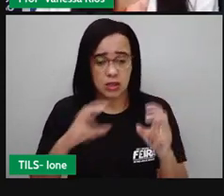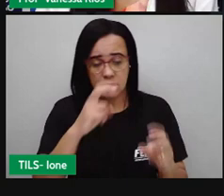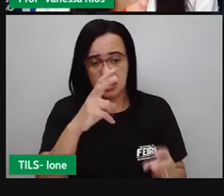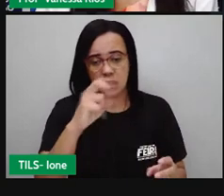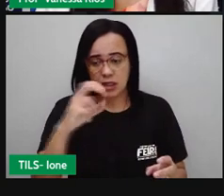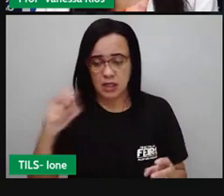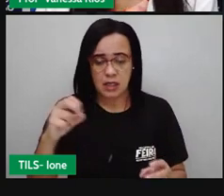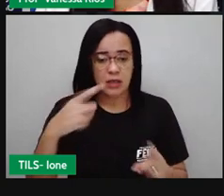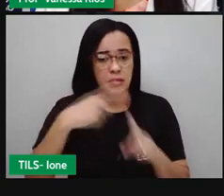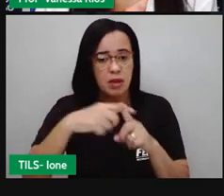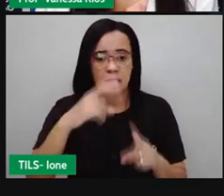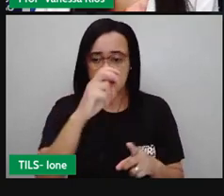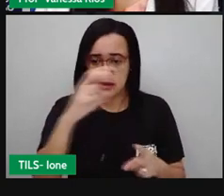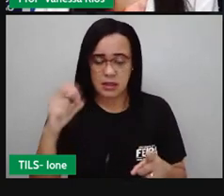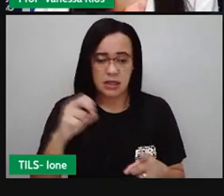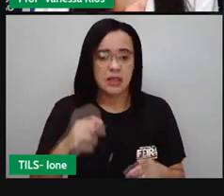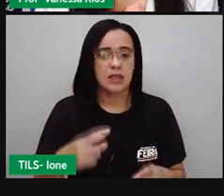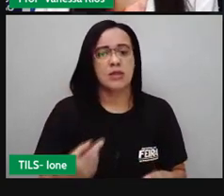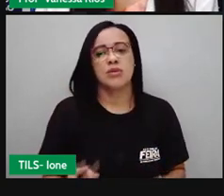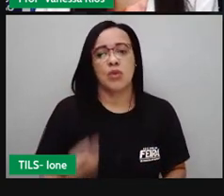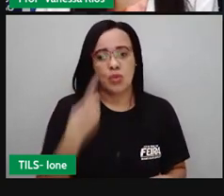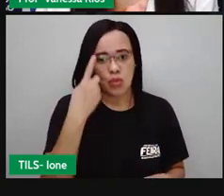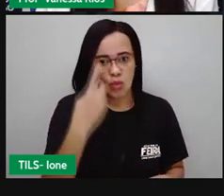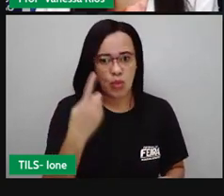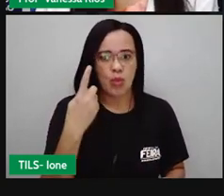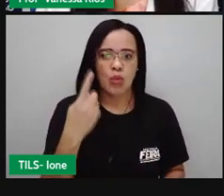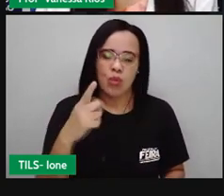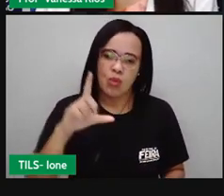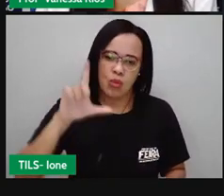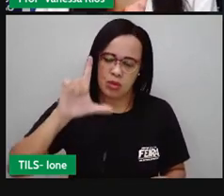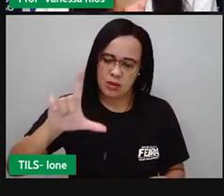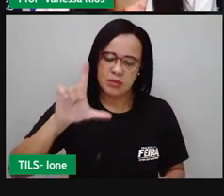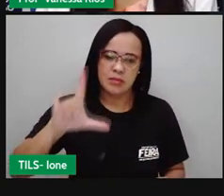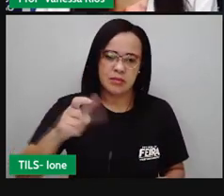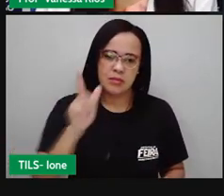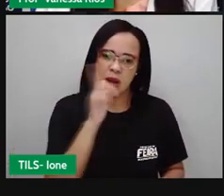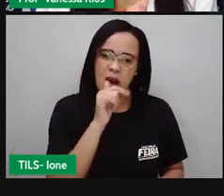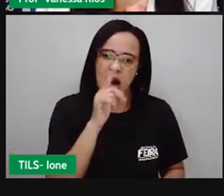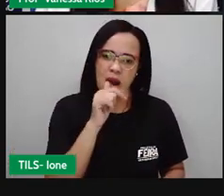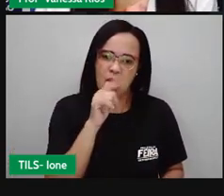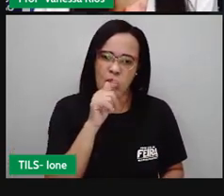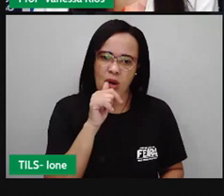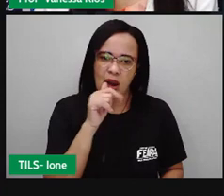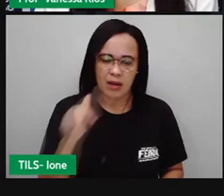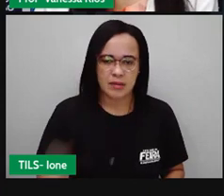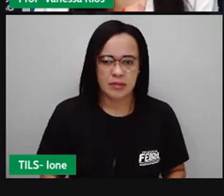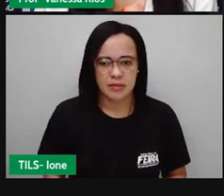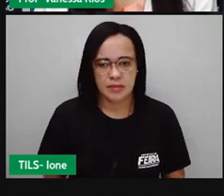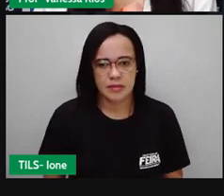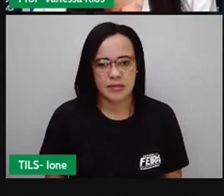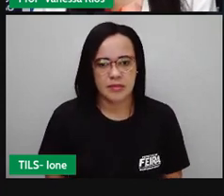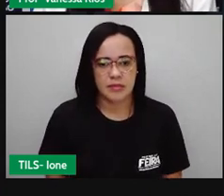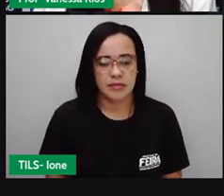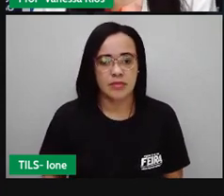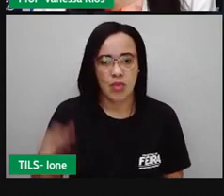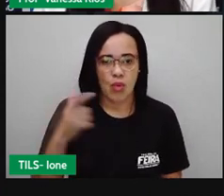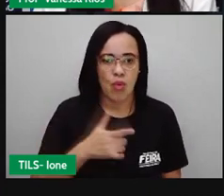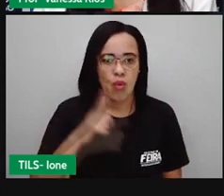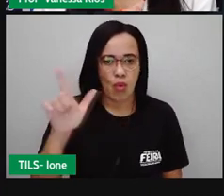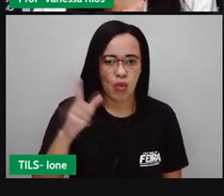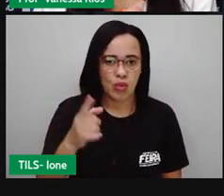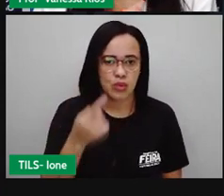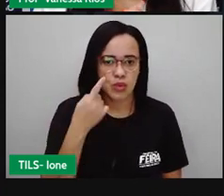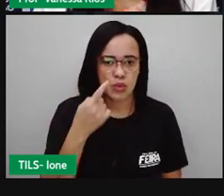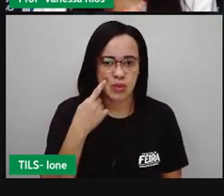usaram um litro de água. Olha só outro problema. Se um litro tem dois